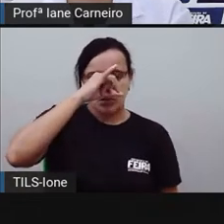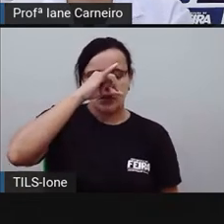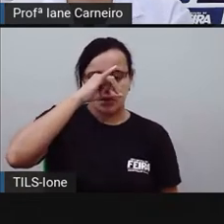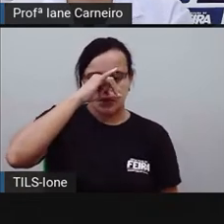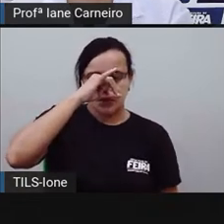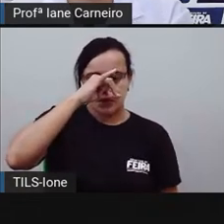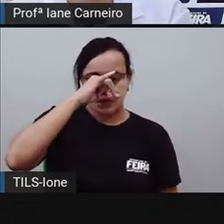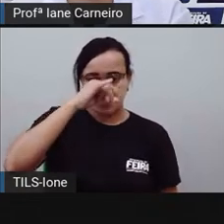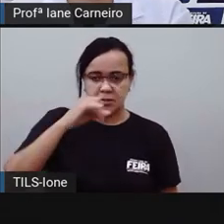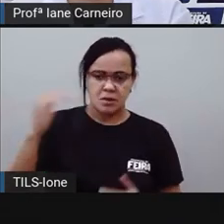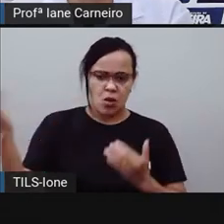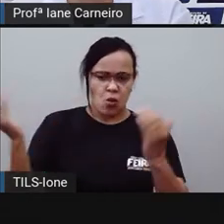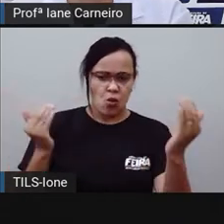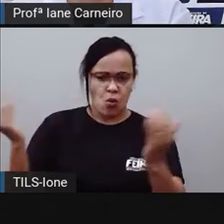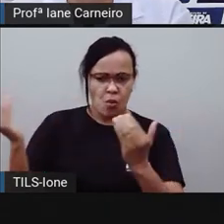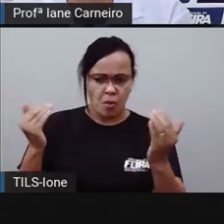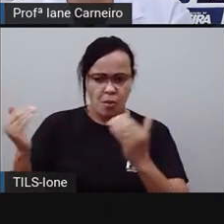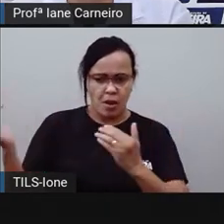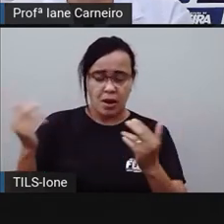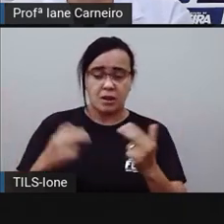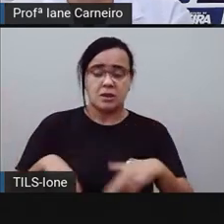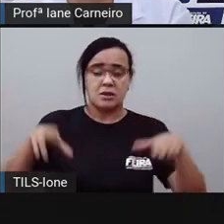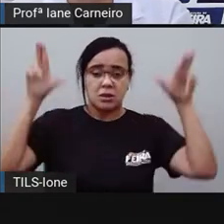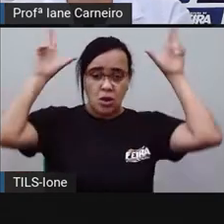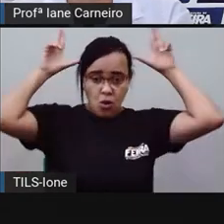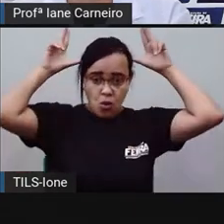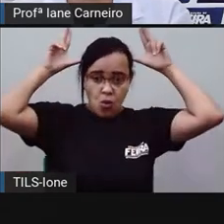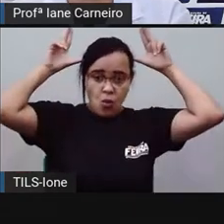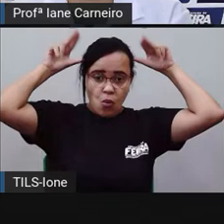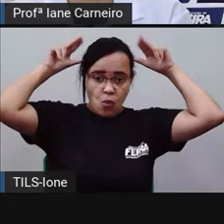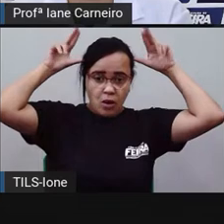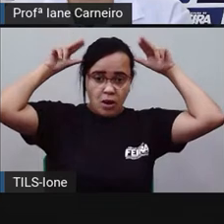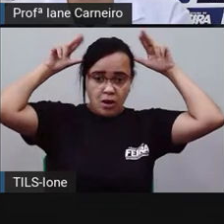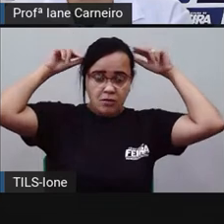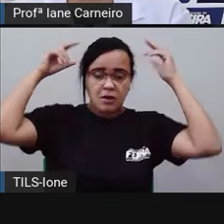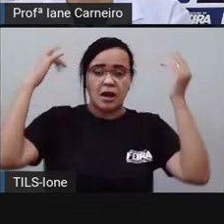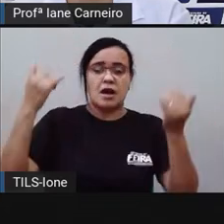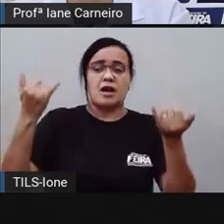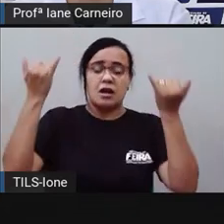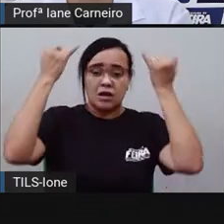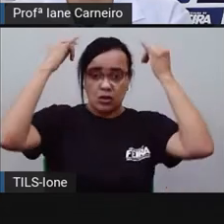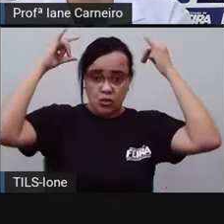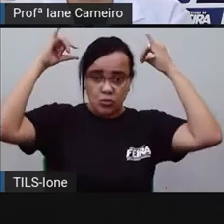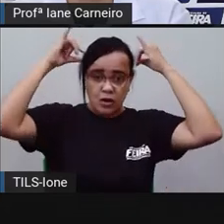relação ao cavalo e a vaca. Qual é que tem a perna menor?